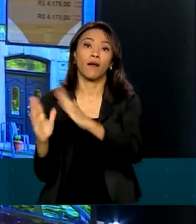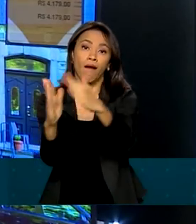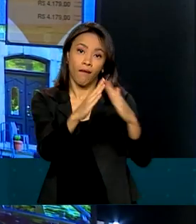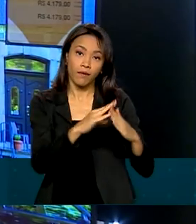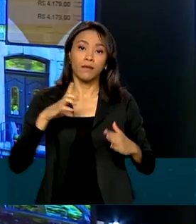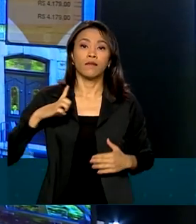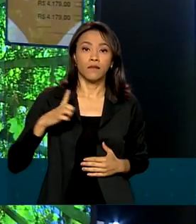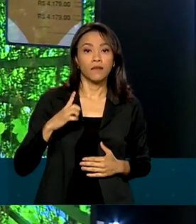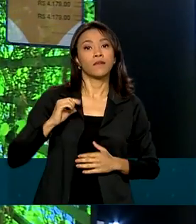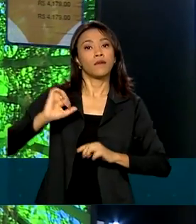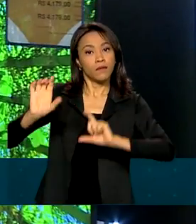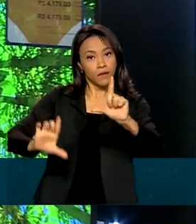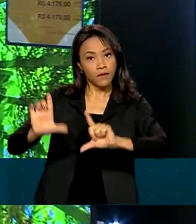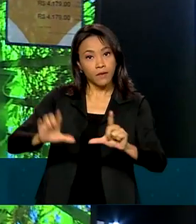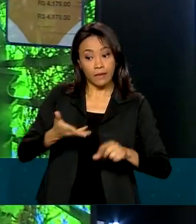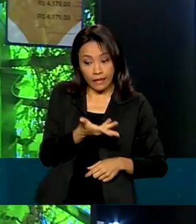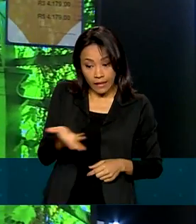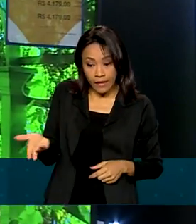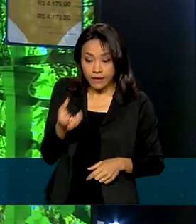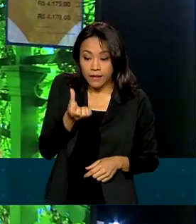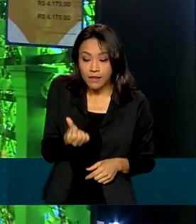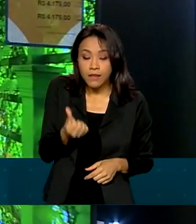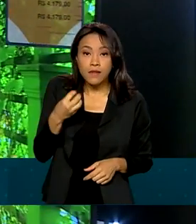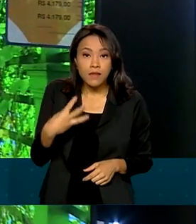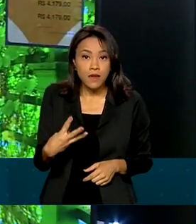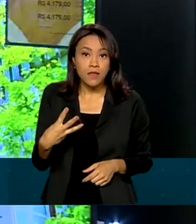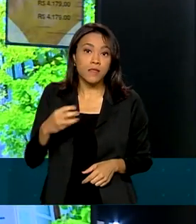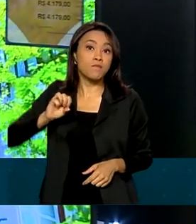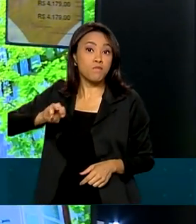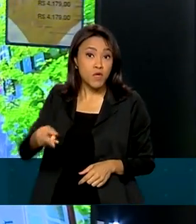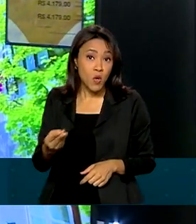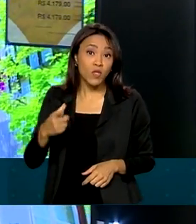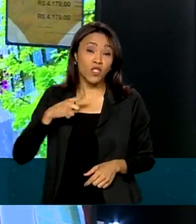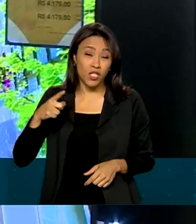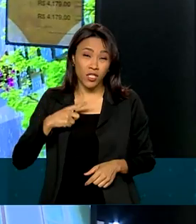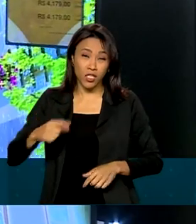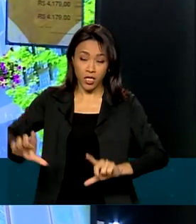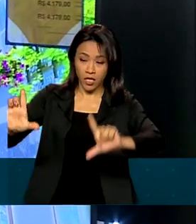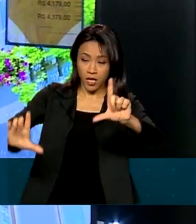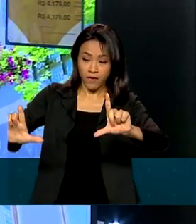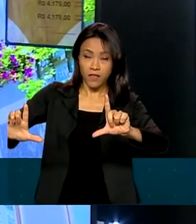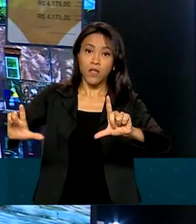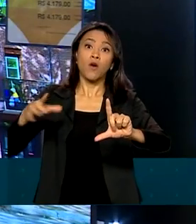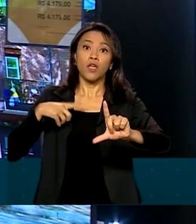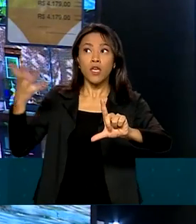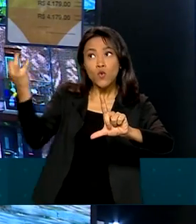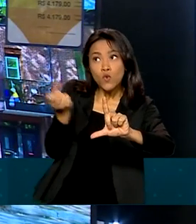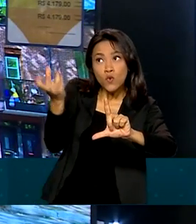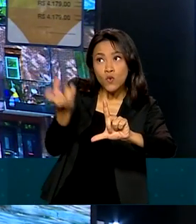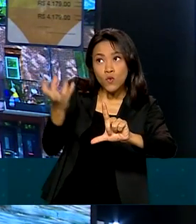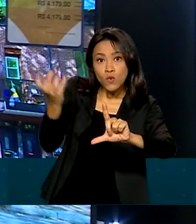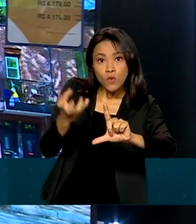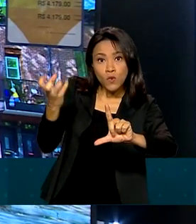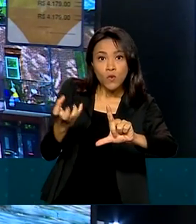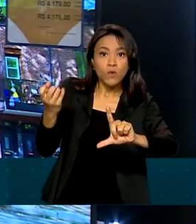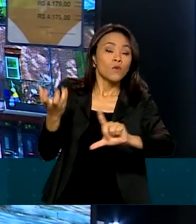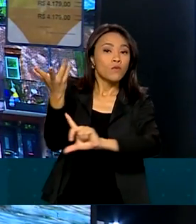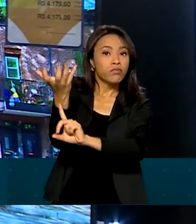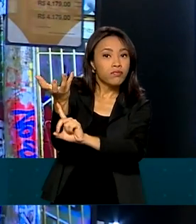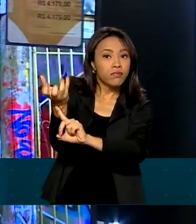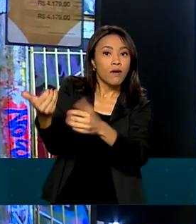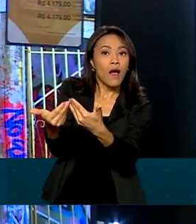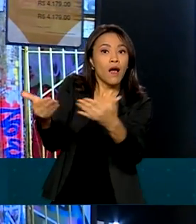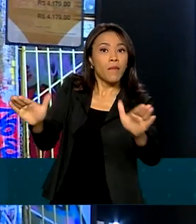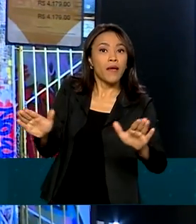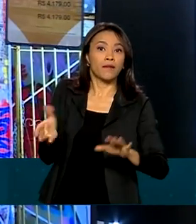aparelho. Desses, 63 milhões tinham televisão com conversor para receber o sinal digital de TV aberta. E menos de